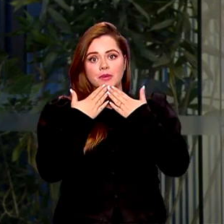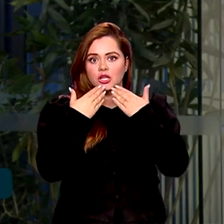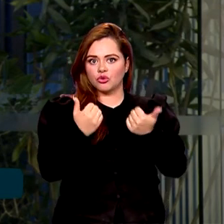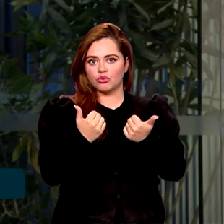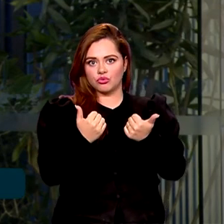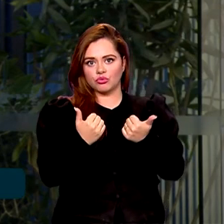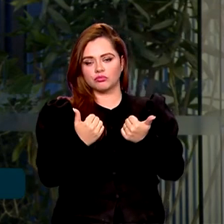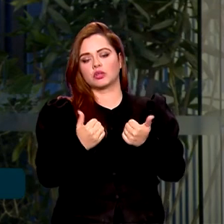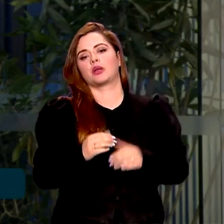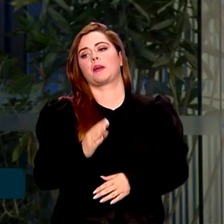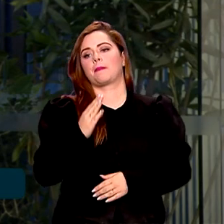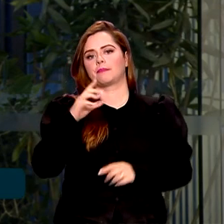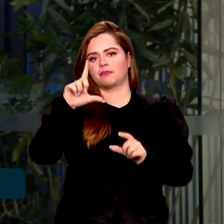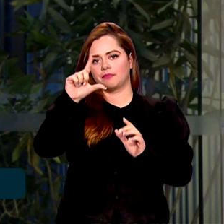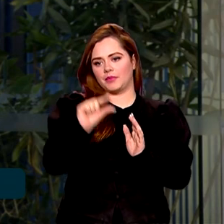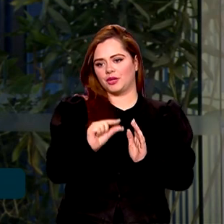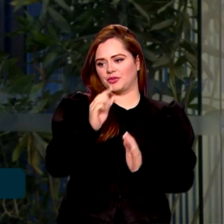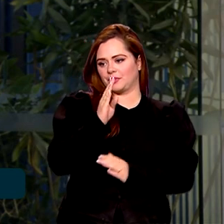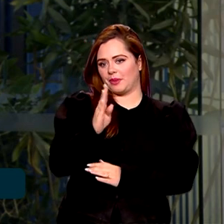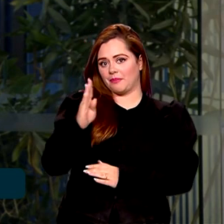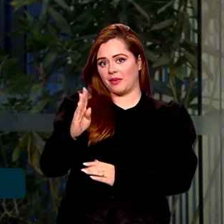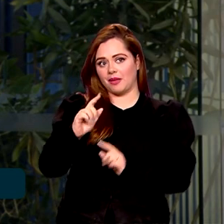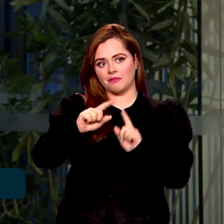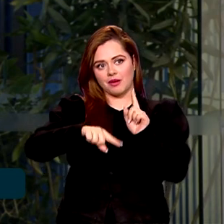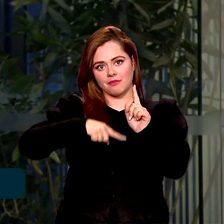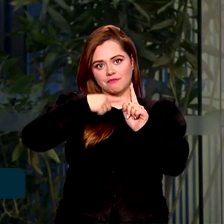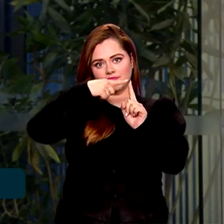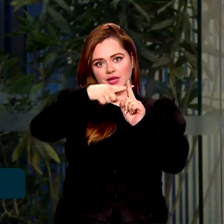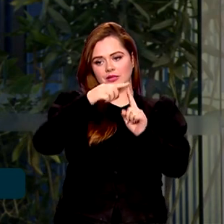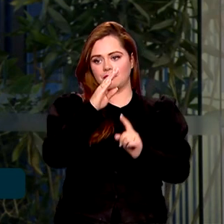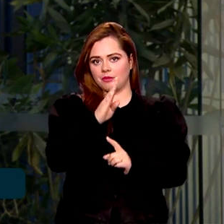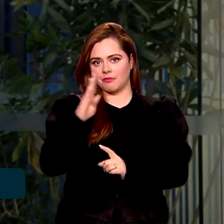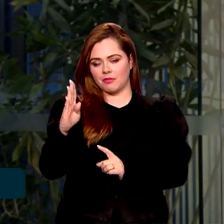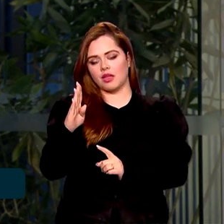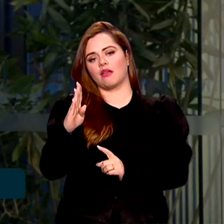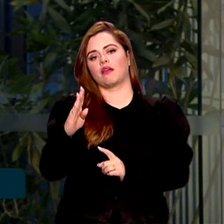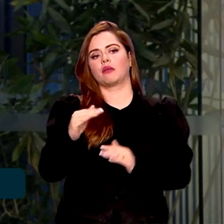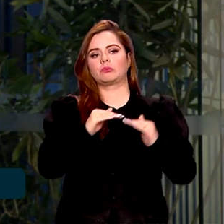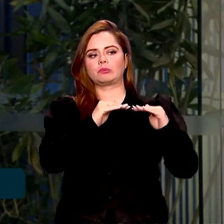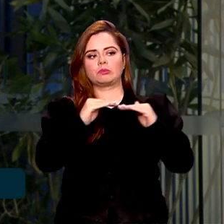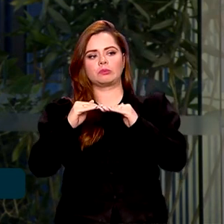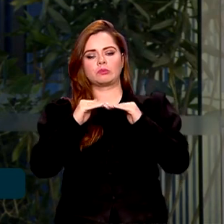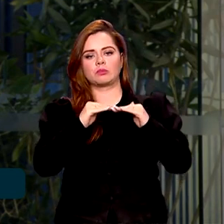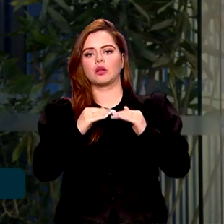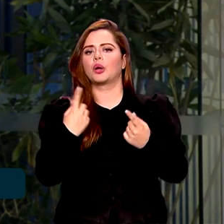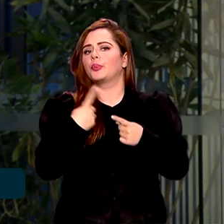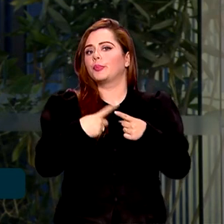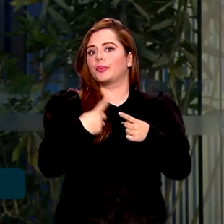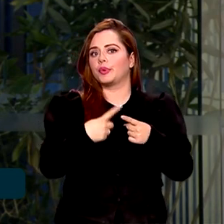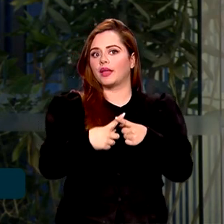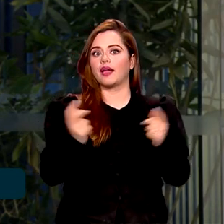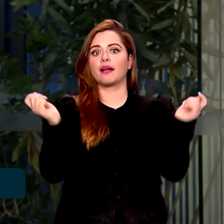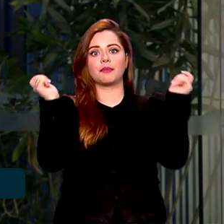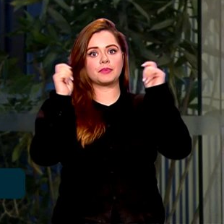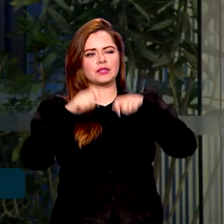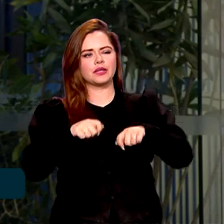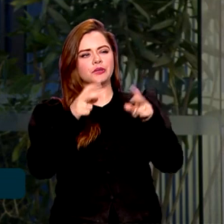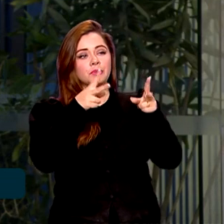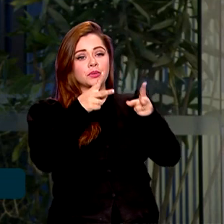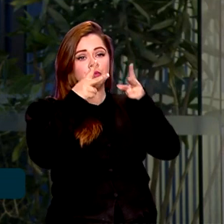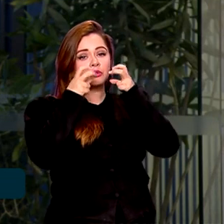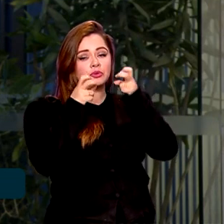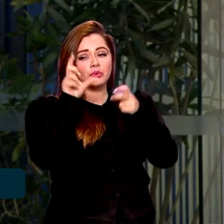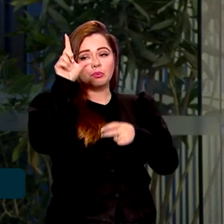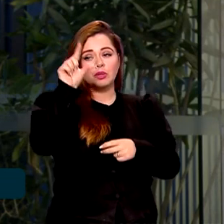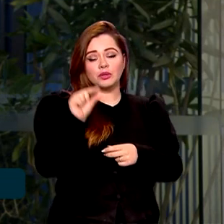de menos bebê para bebê com estabilidade. Segundo a agência, essa melhora foi possível porque há uma perspectiva de um menor risco